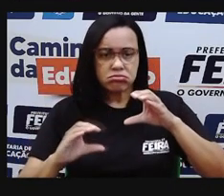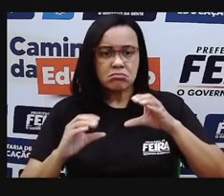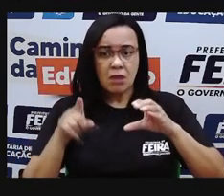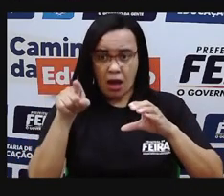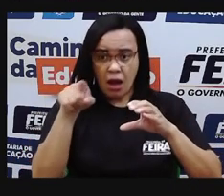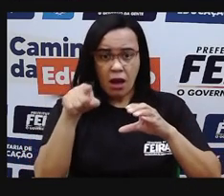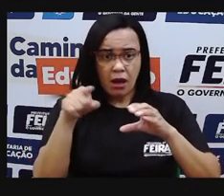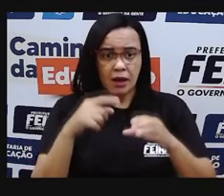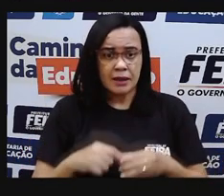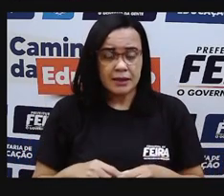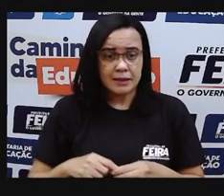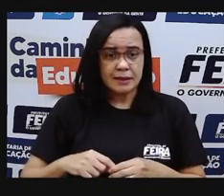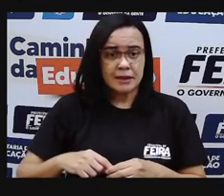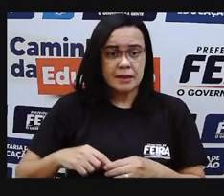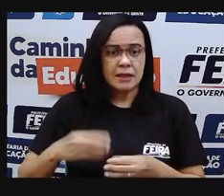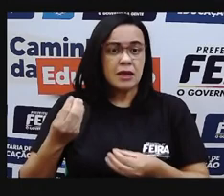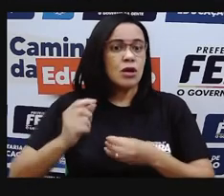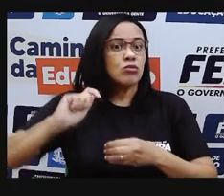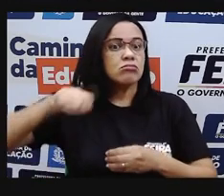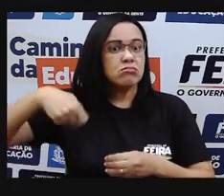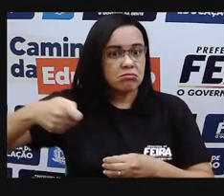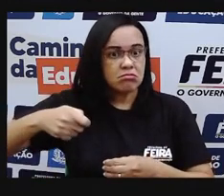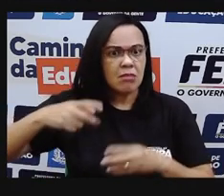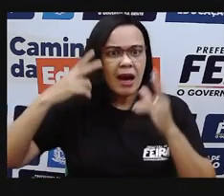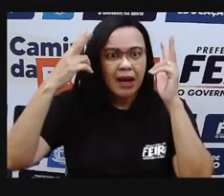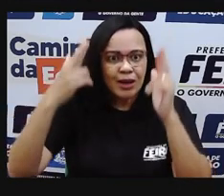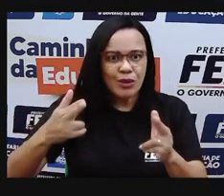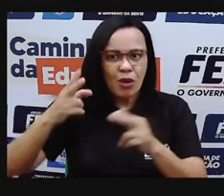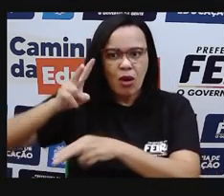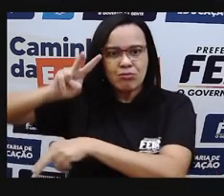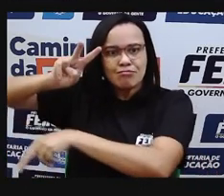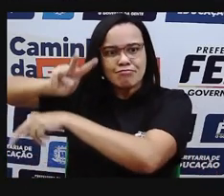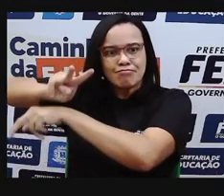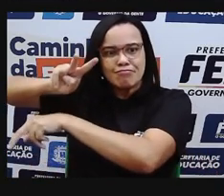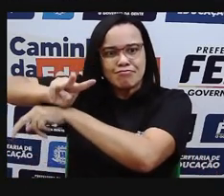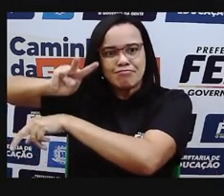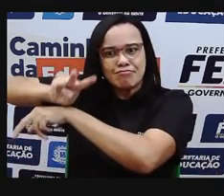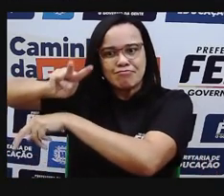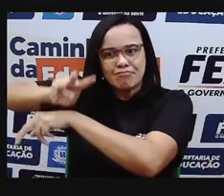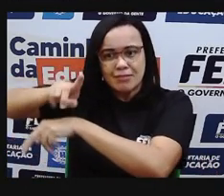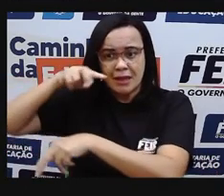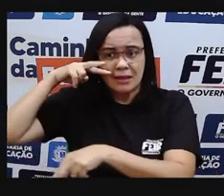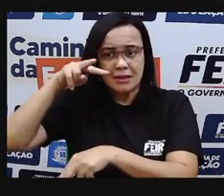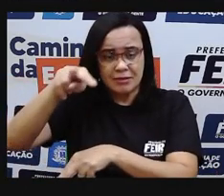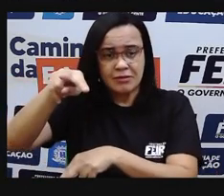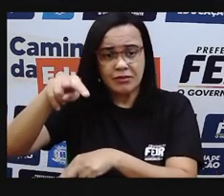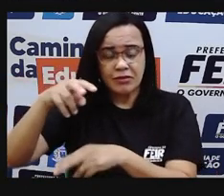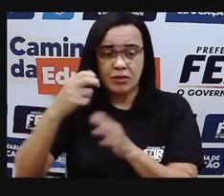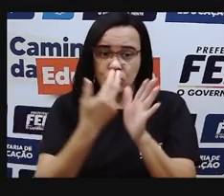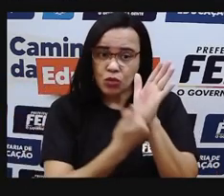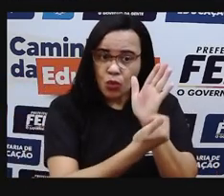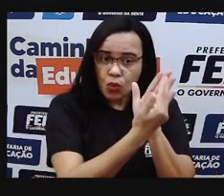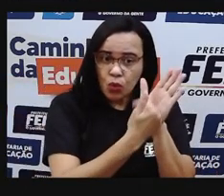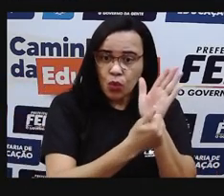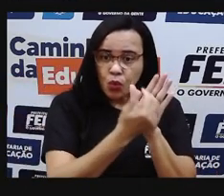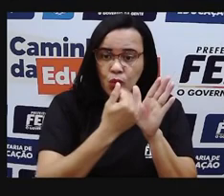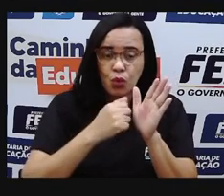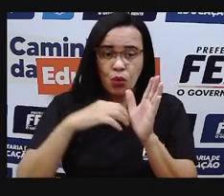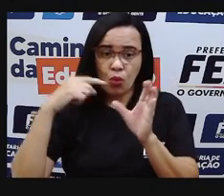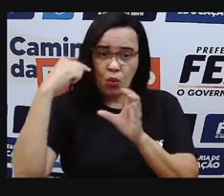serve como uma proteção, como está aqui mostrando, ó, Nessas duas imagens, ela serve como uma